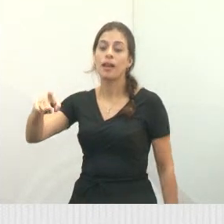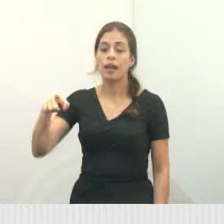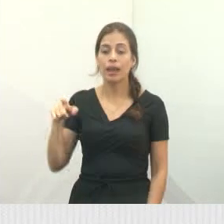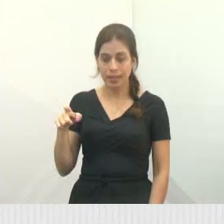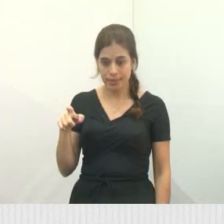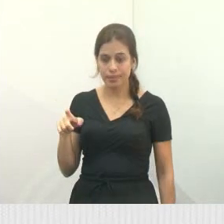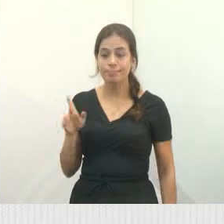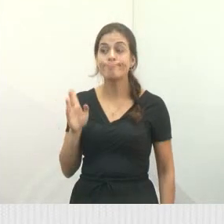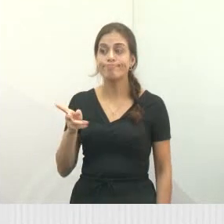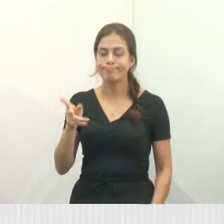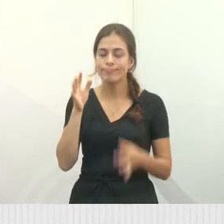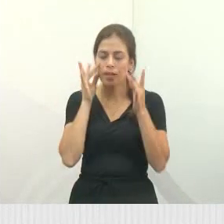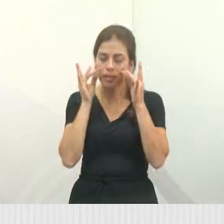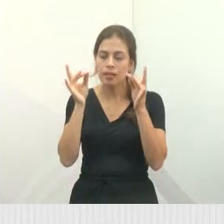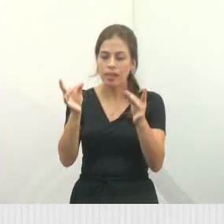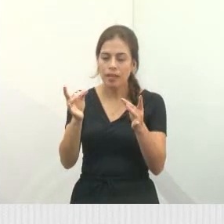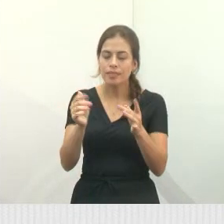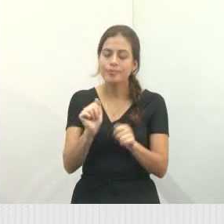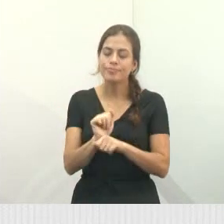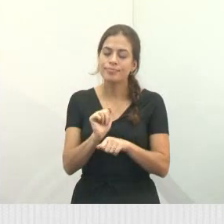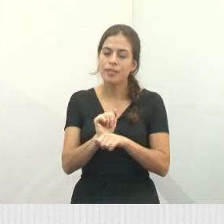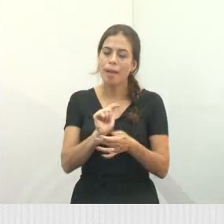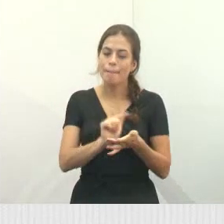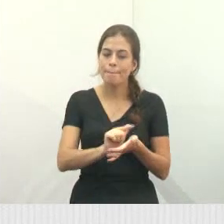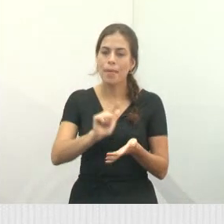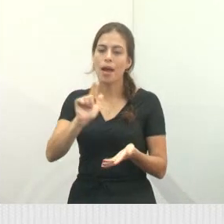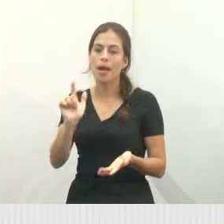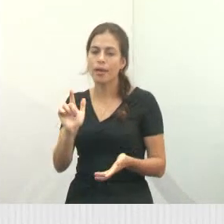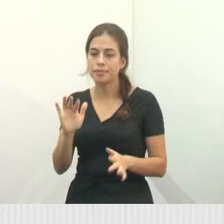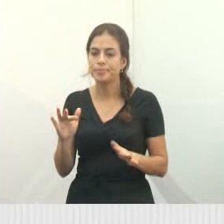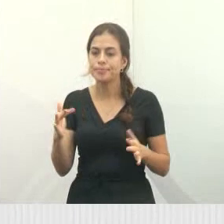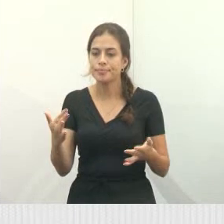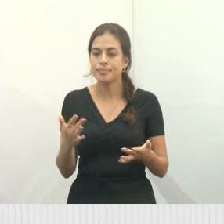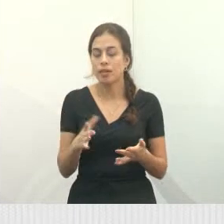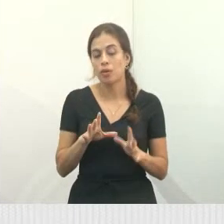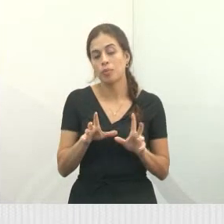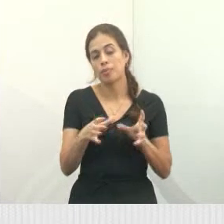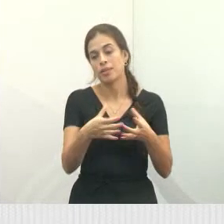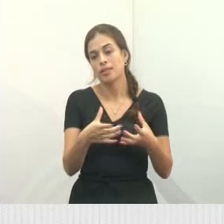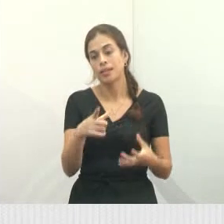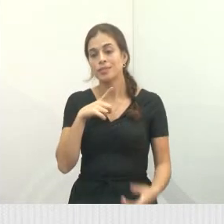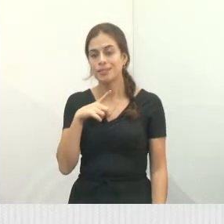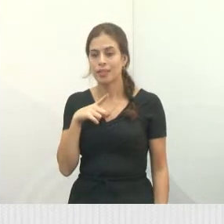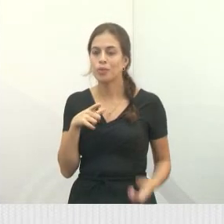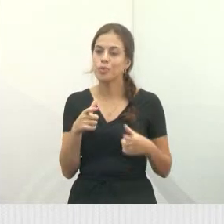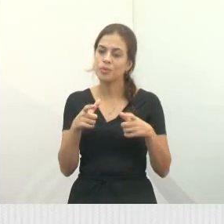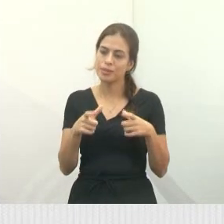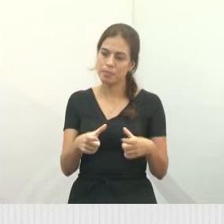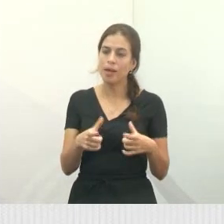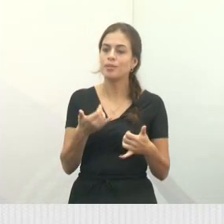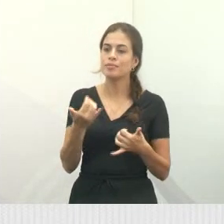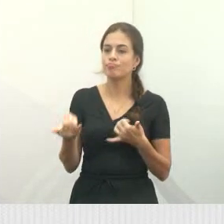espero que isso saia do papel e a comunidade ganhe esse espaço. Pode mostrar o próximo.